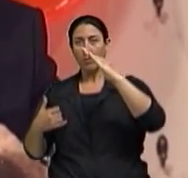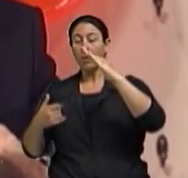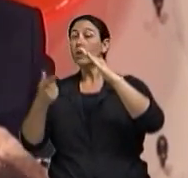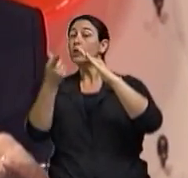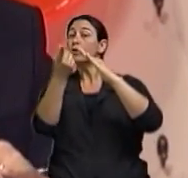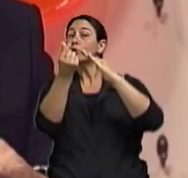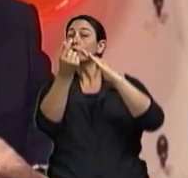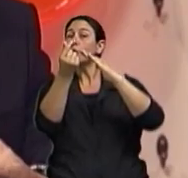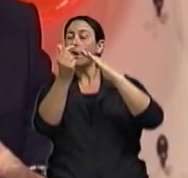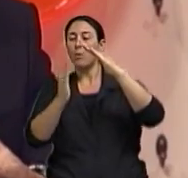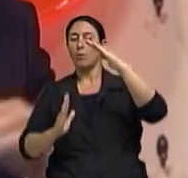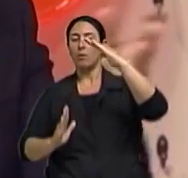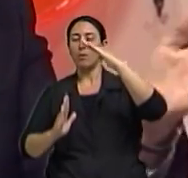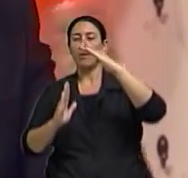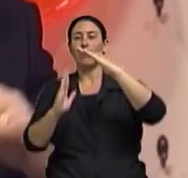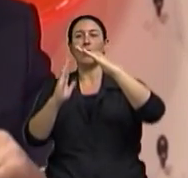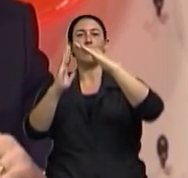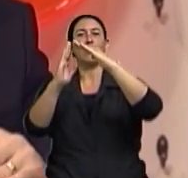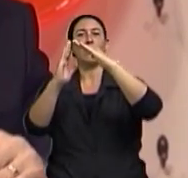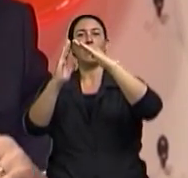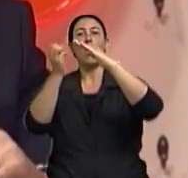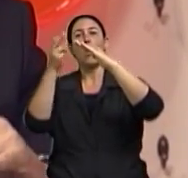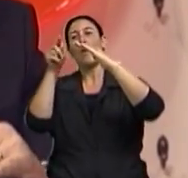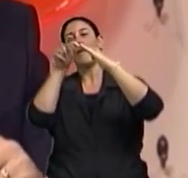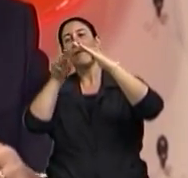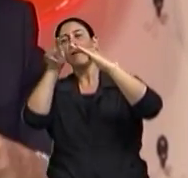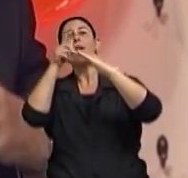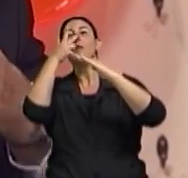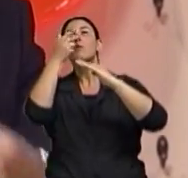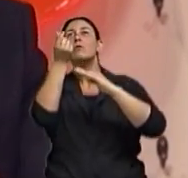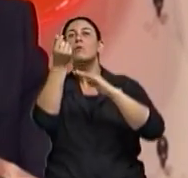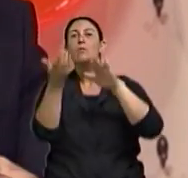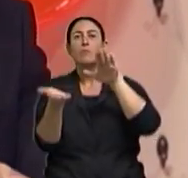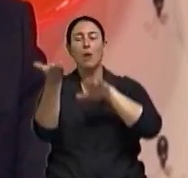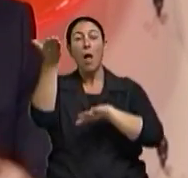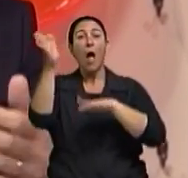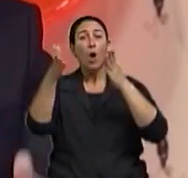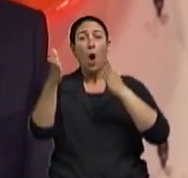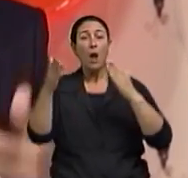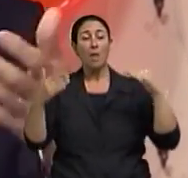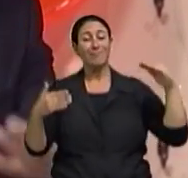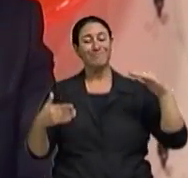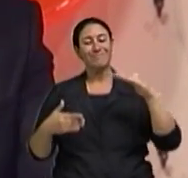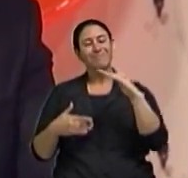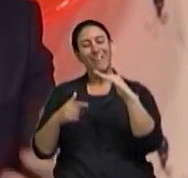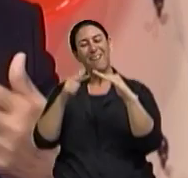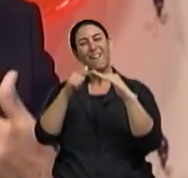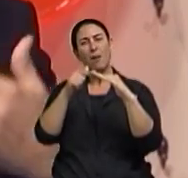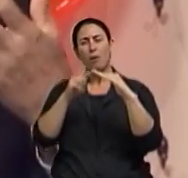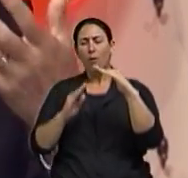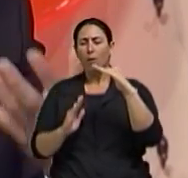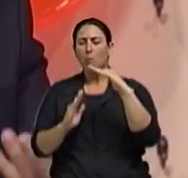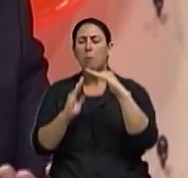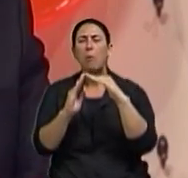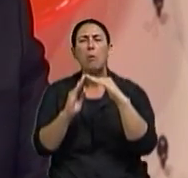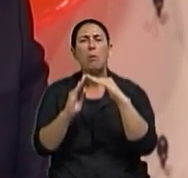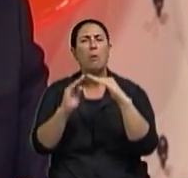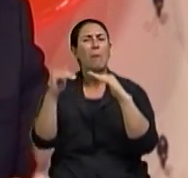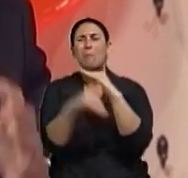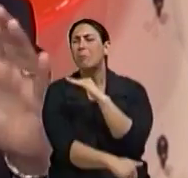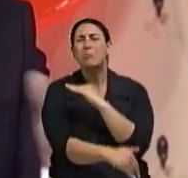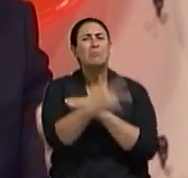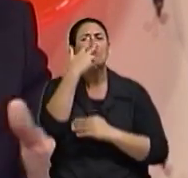anos, quando cai, e como tu bem colocasse, muitas vezes cai drasticamente. Aí ele busca outro emprego. Então, para não